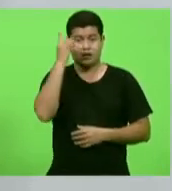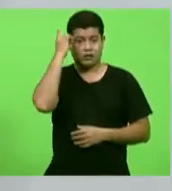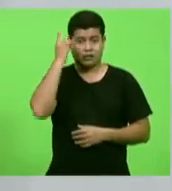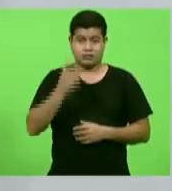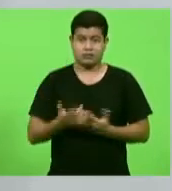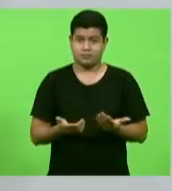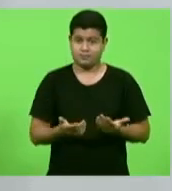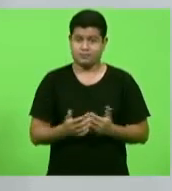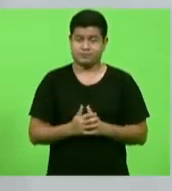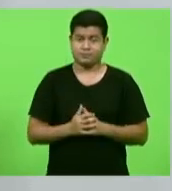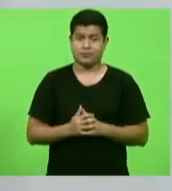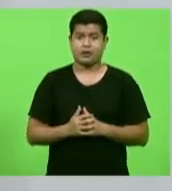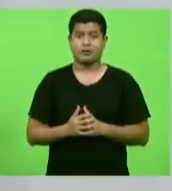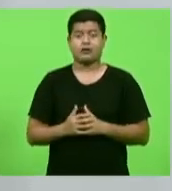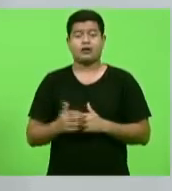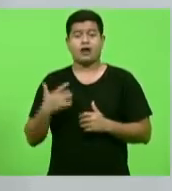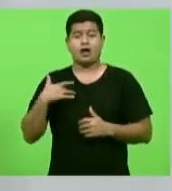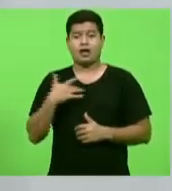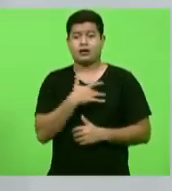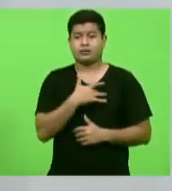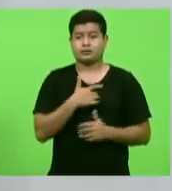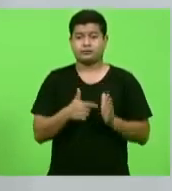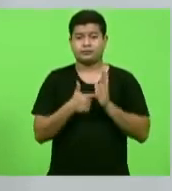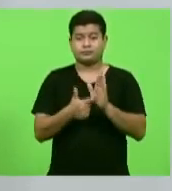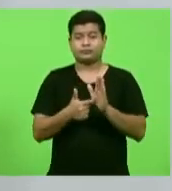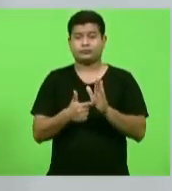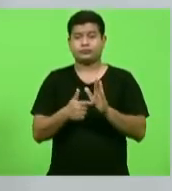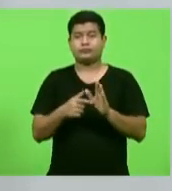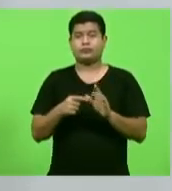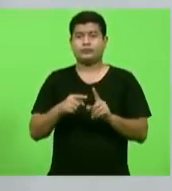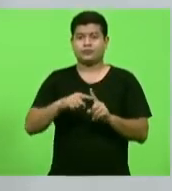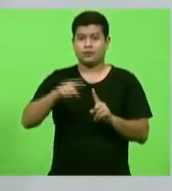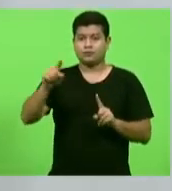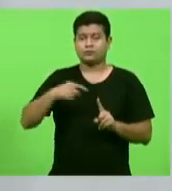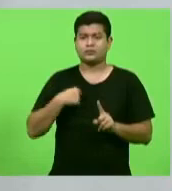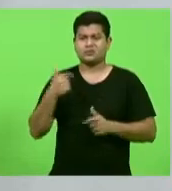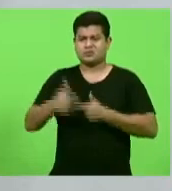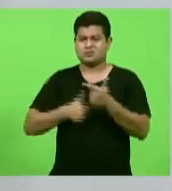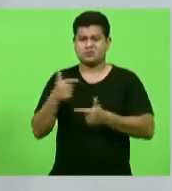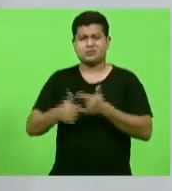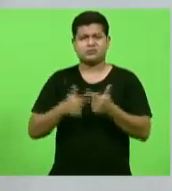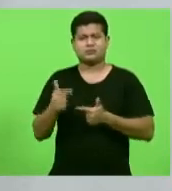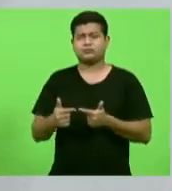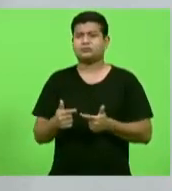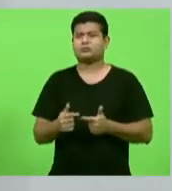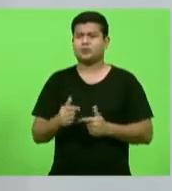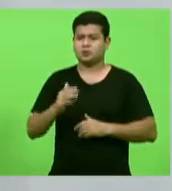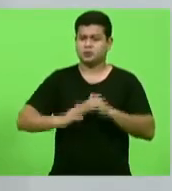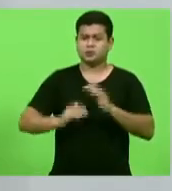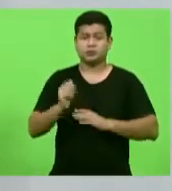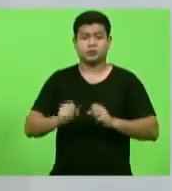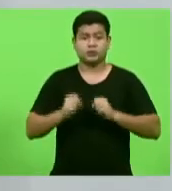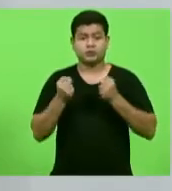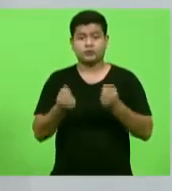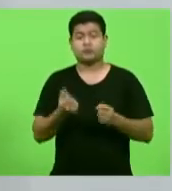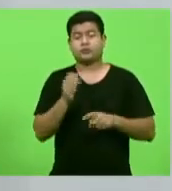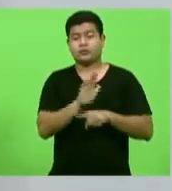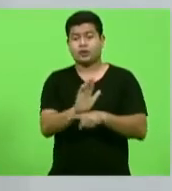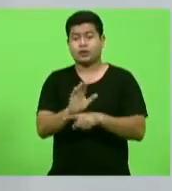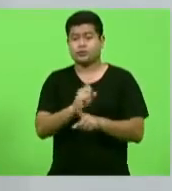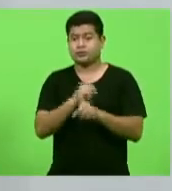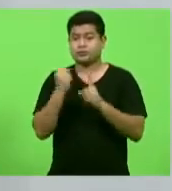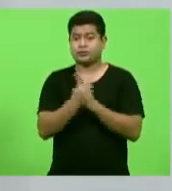A saúde de Santa Catarina tem dado demonstrações de um trabalho efetivo, feito o melhor possível pela sociedade